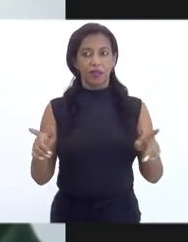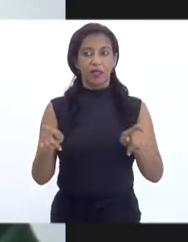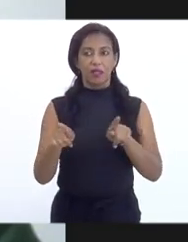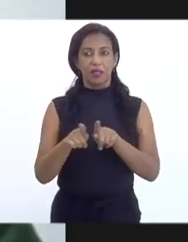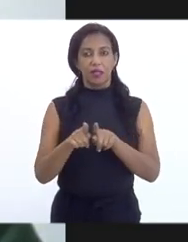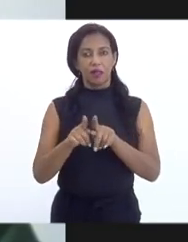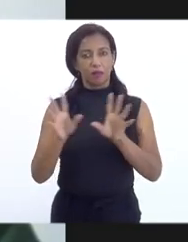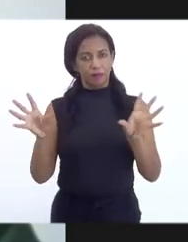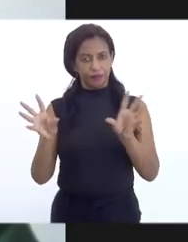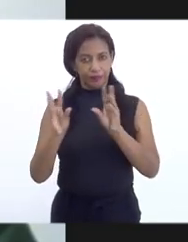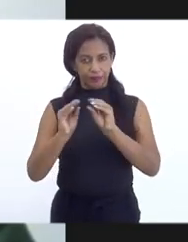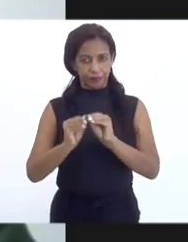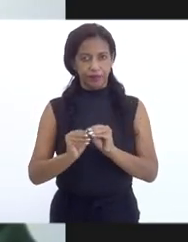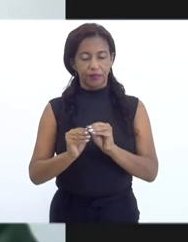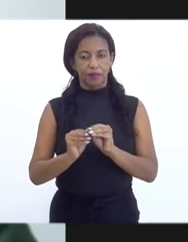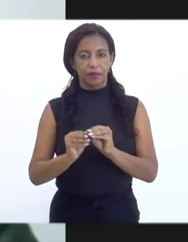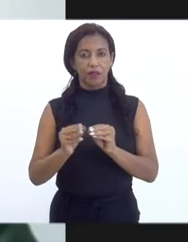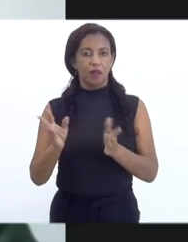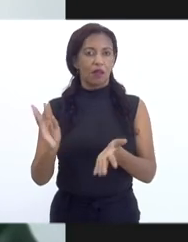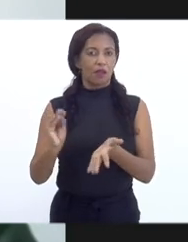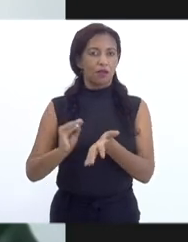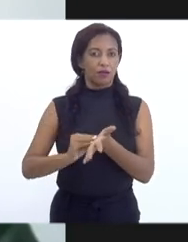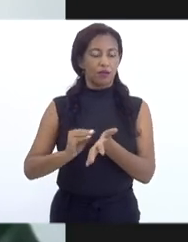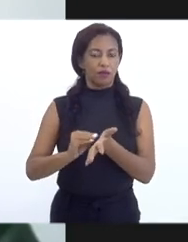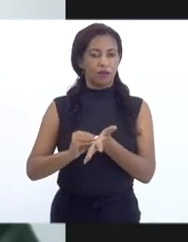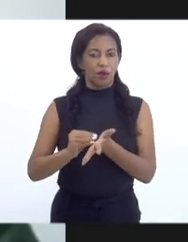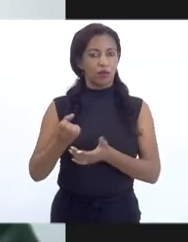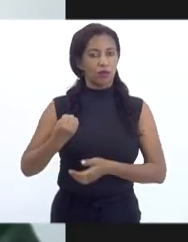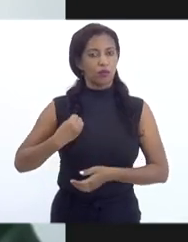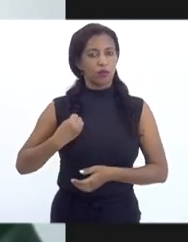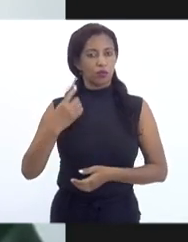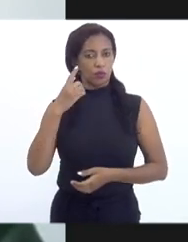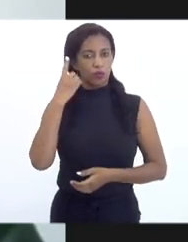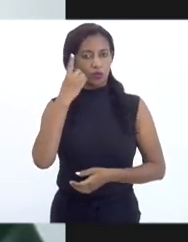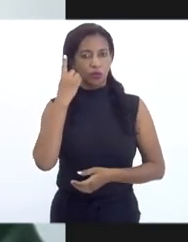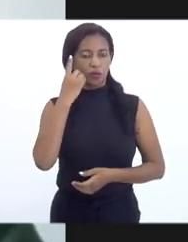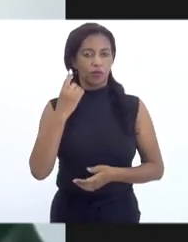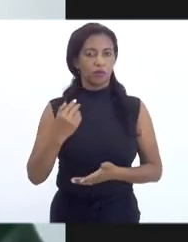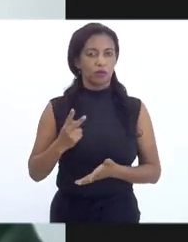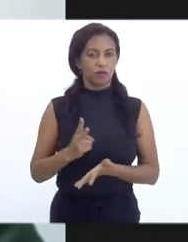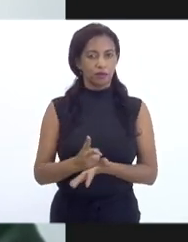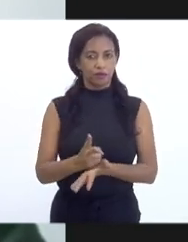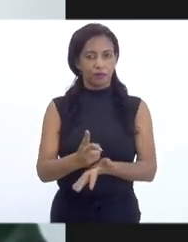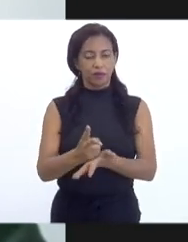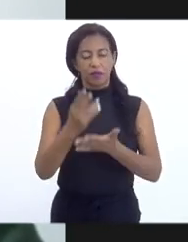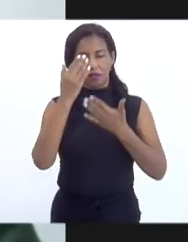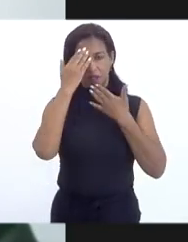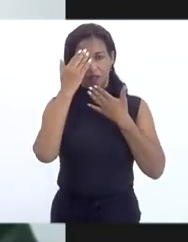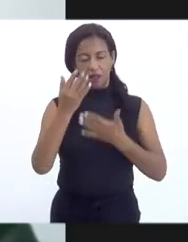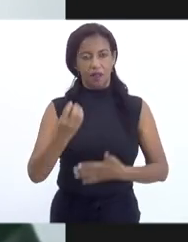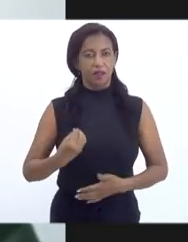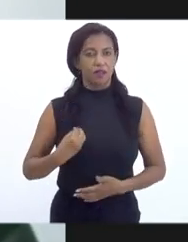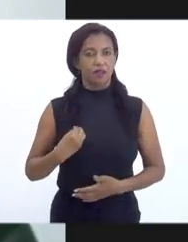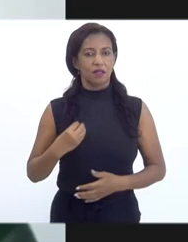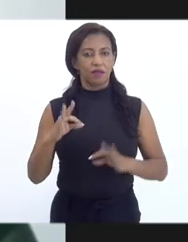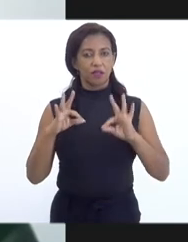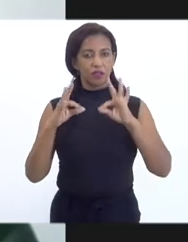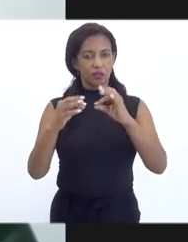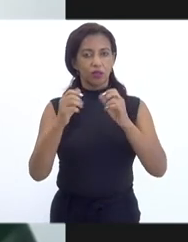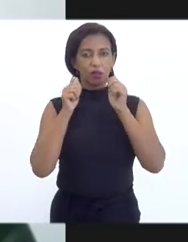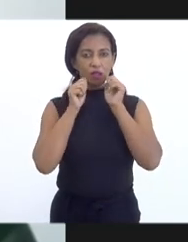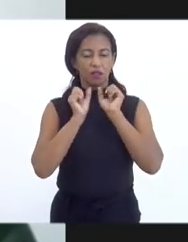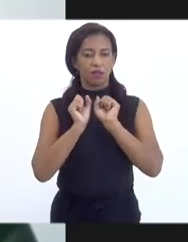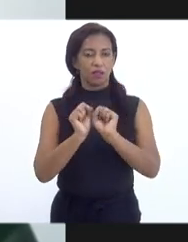tempo nós vamos encerrá-la face à ausência do quórum legal para prosseguimento. Eu agradeço a presença das assessorias,